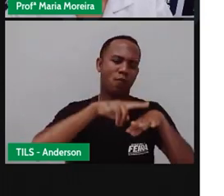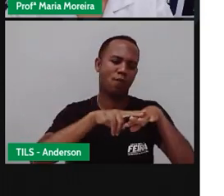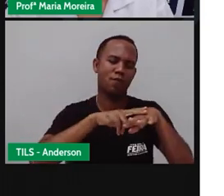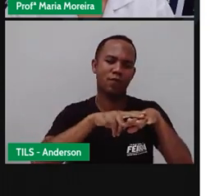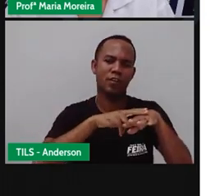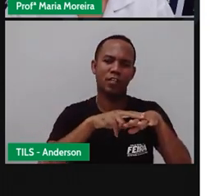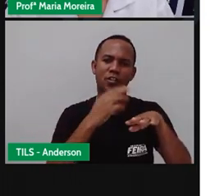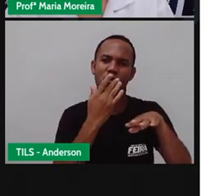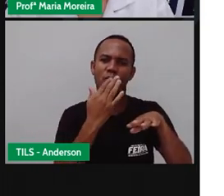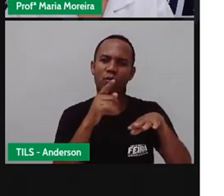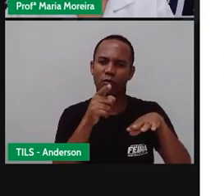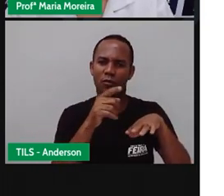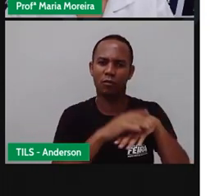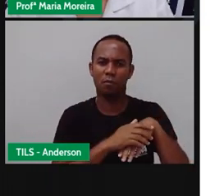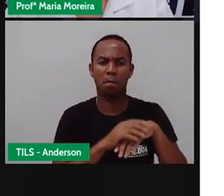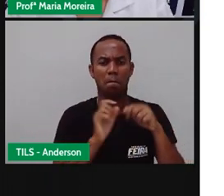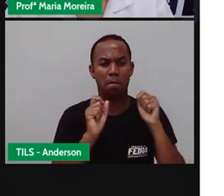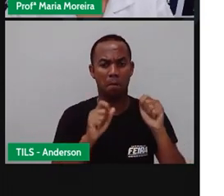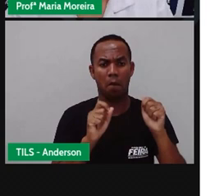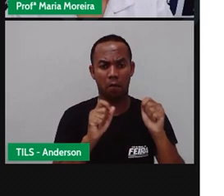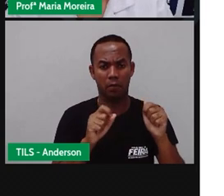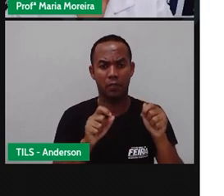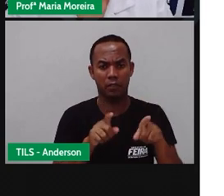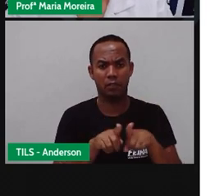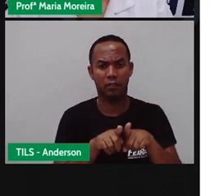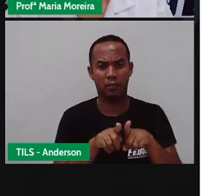folhas Se quiser, né?